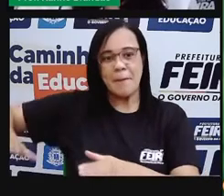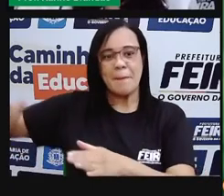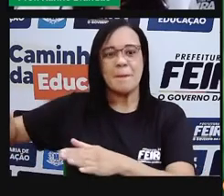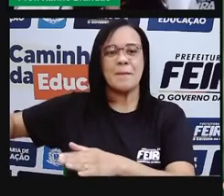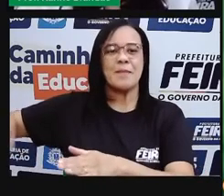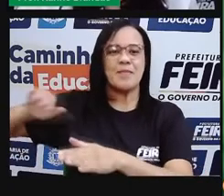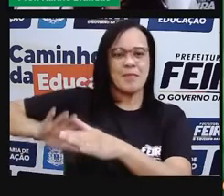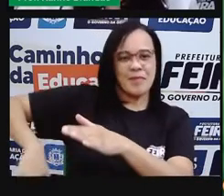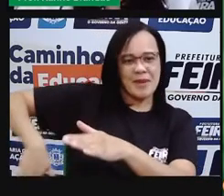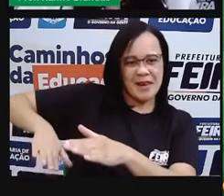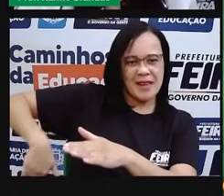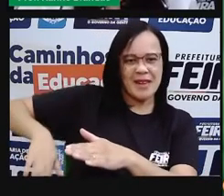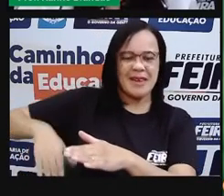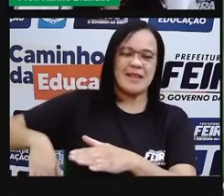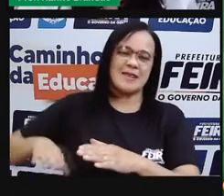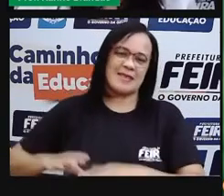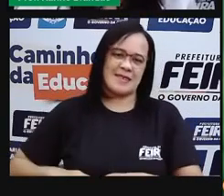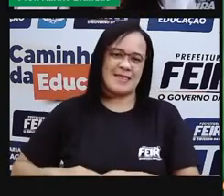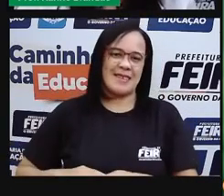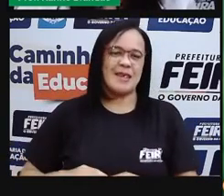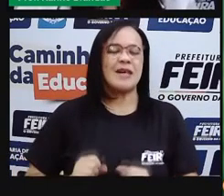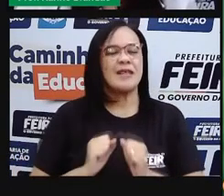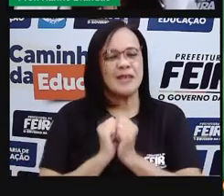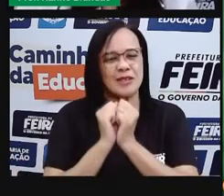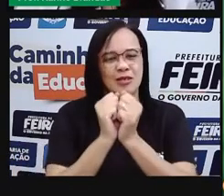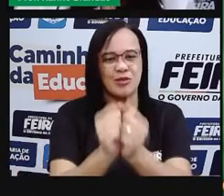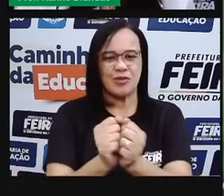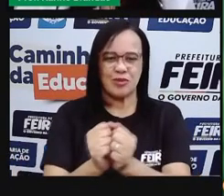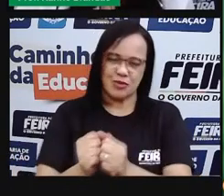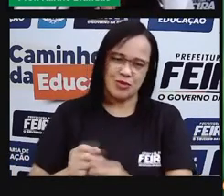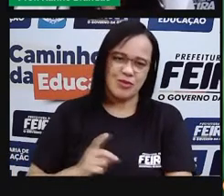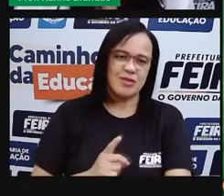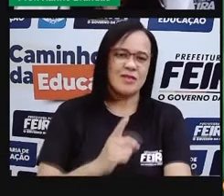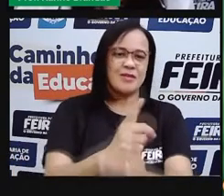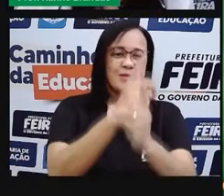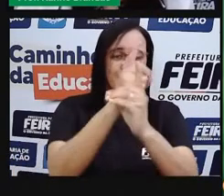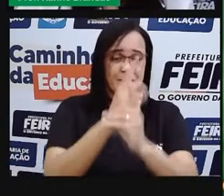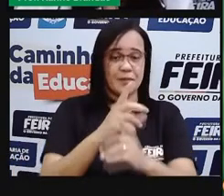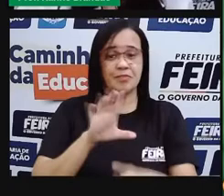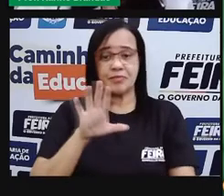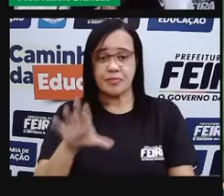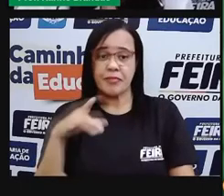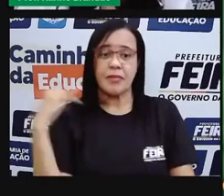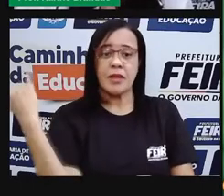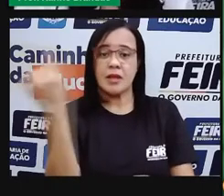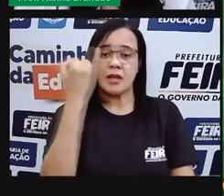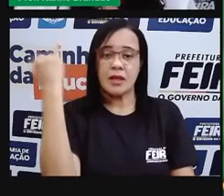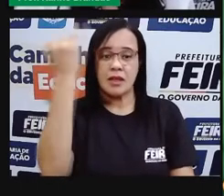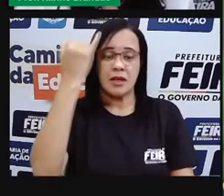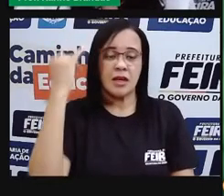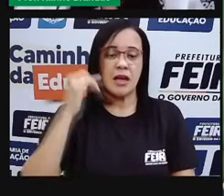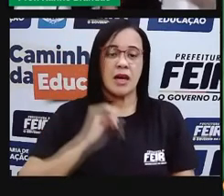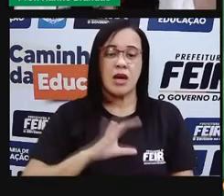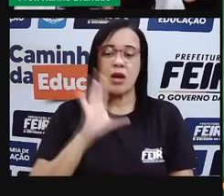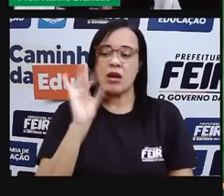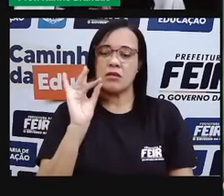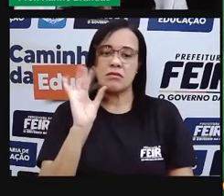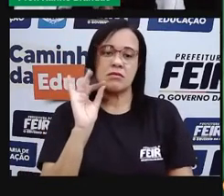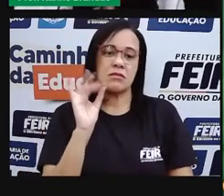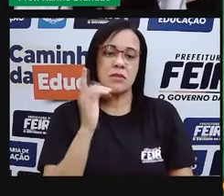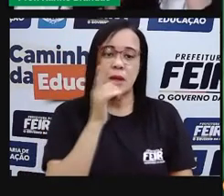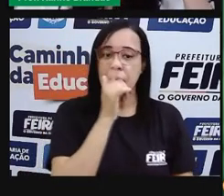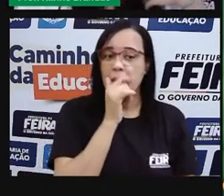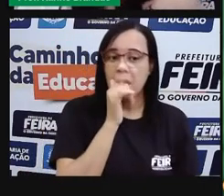Essas águas, elas são utilizadas por nós, para matar a sede da população, para fazer com que nós